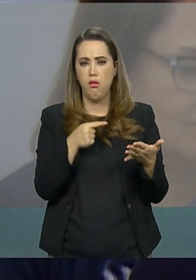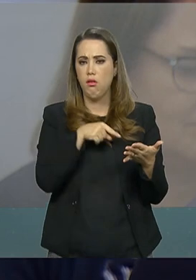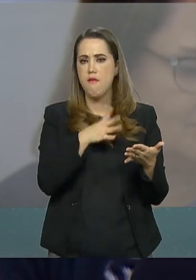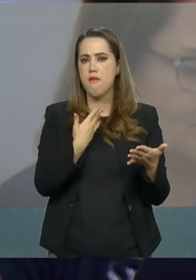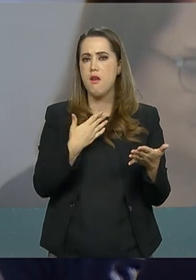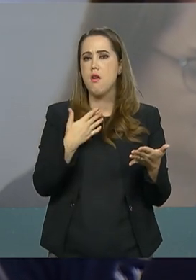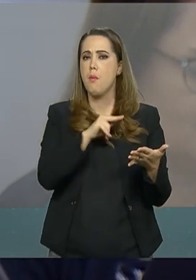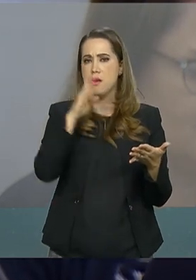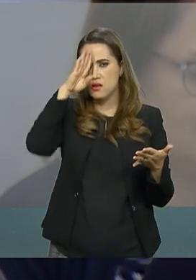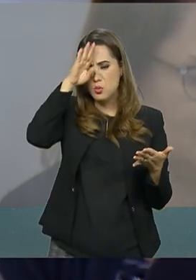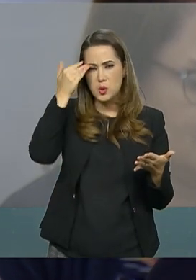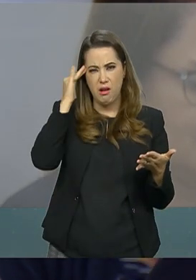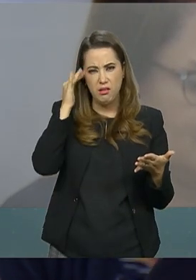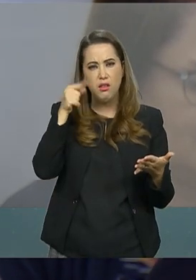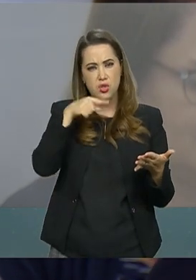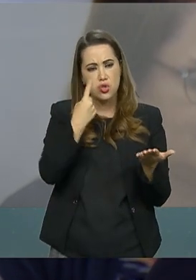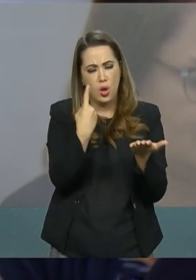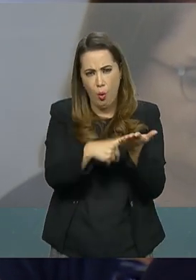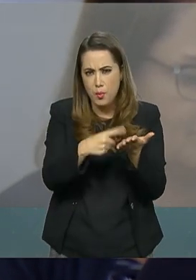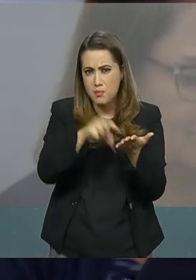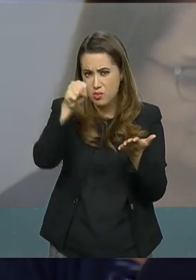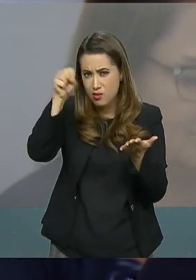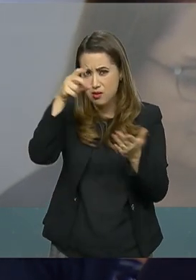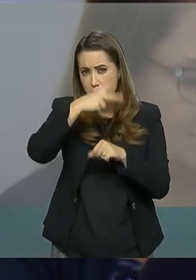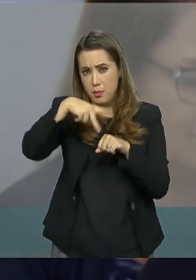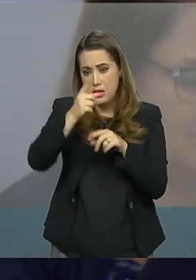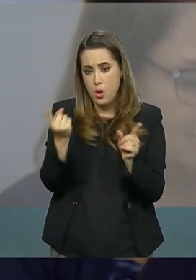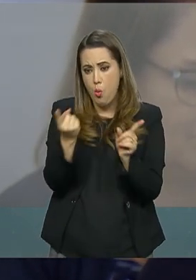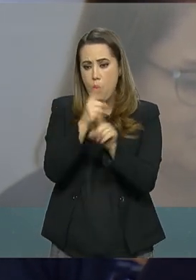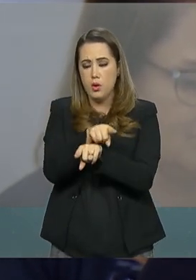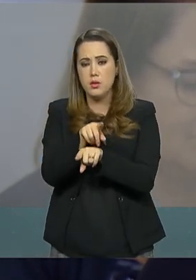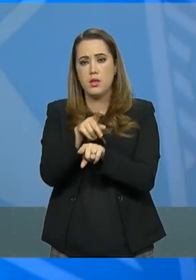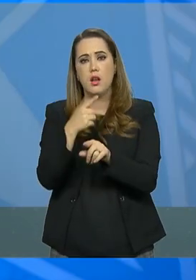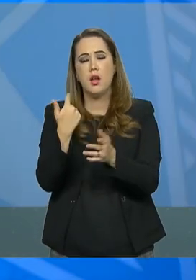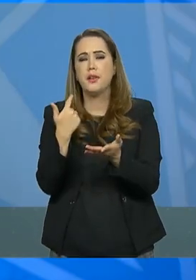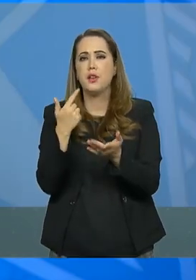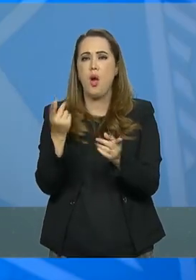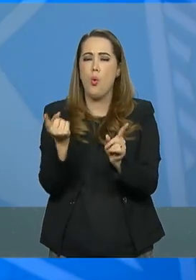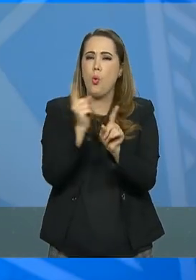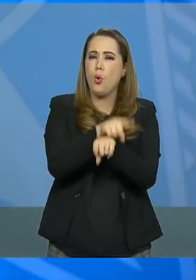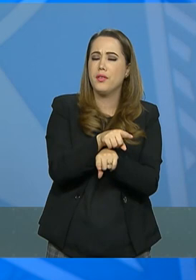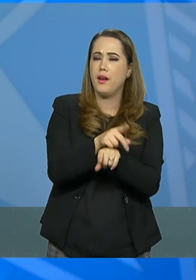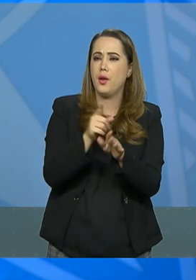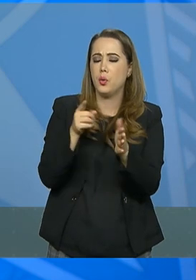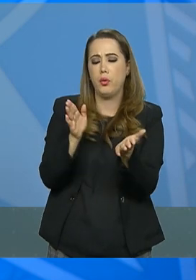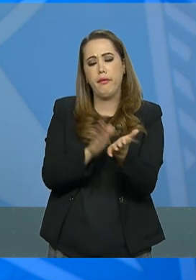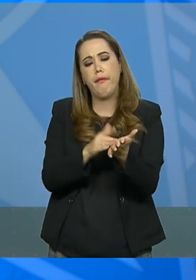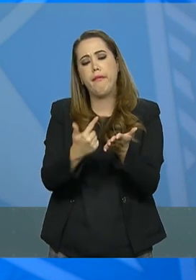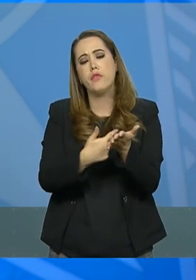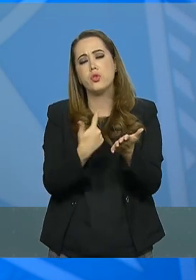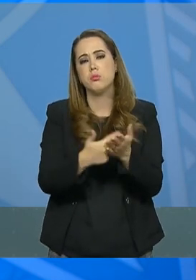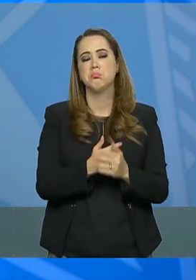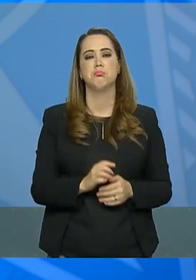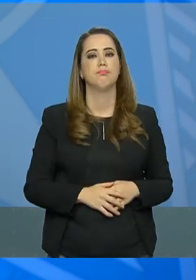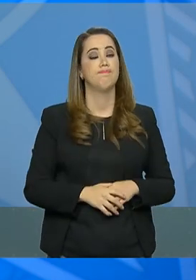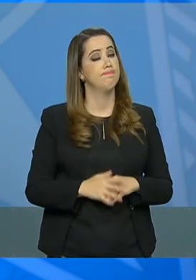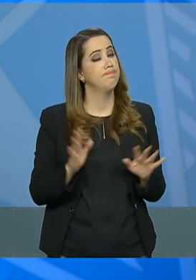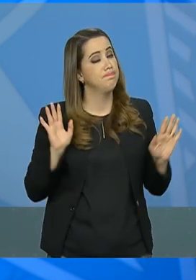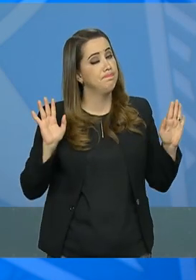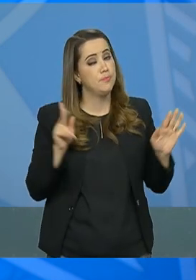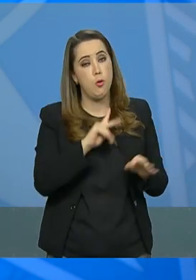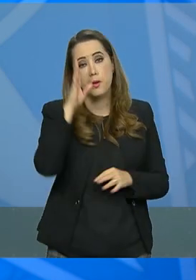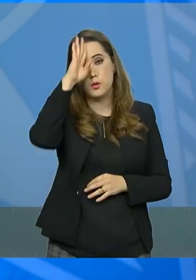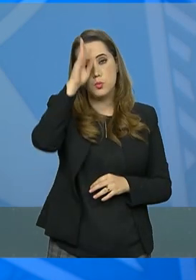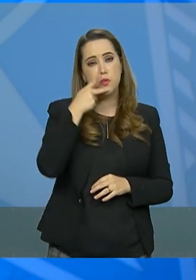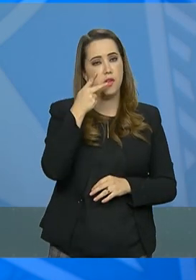sim, tem uma agenda para o país, ao contrário do que diz o presidente. Obrigado pela sua pergunta. O presidente não comentou a afirmação